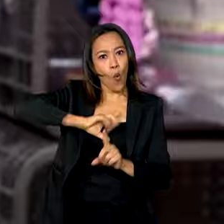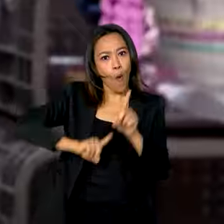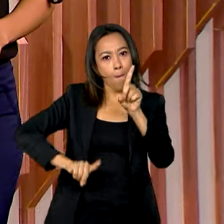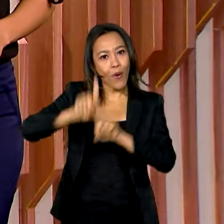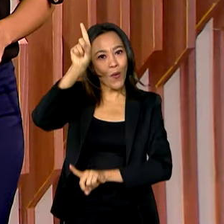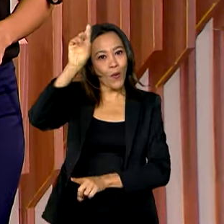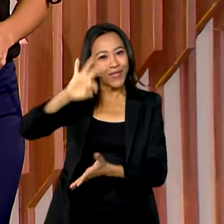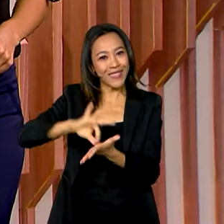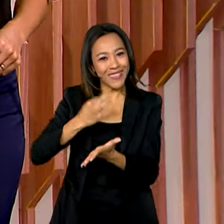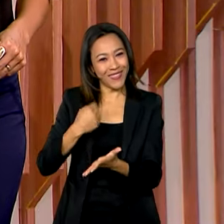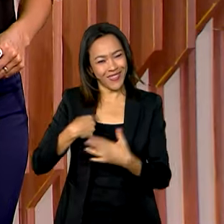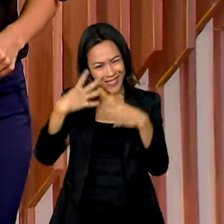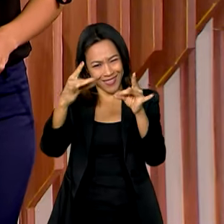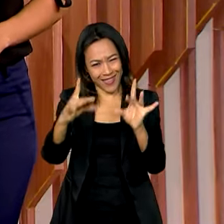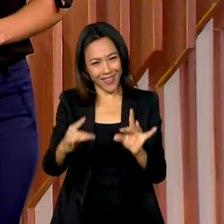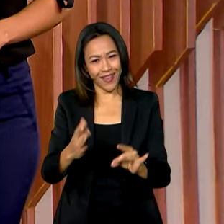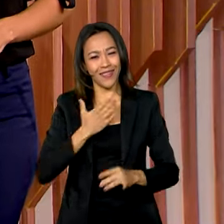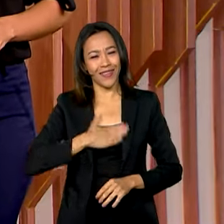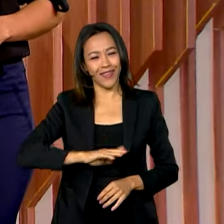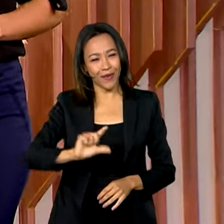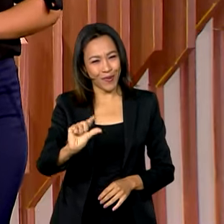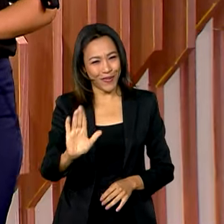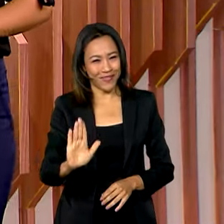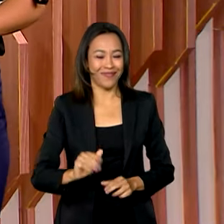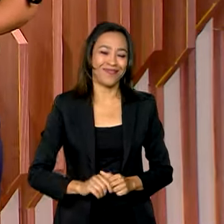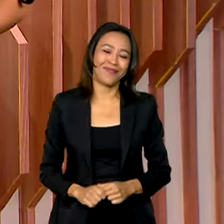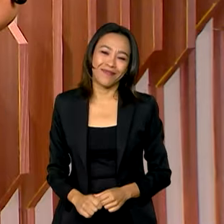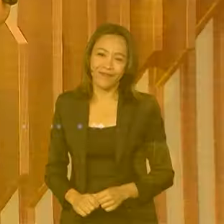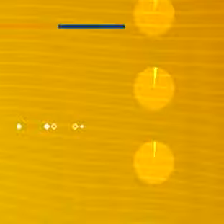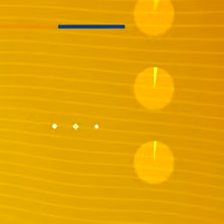de inscrições. Os detalhes você confere já já.